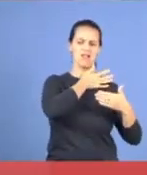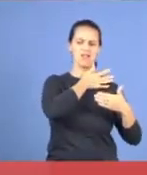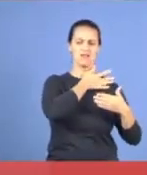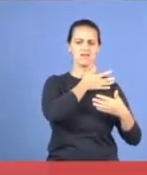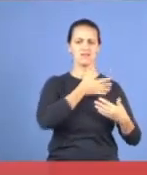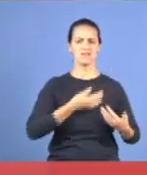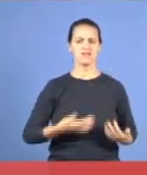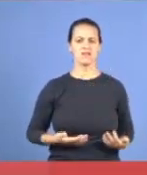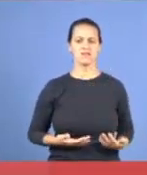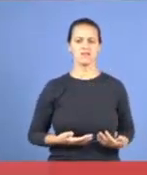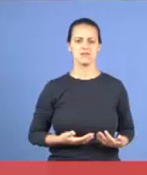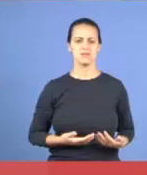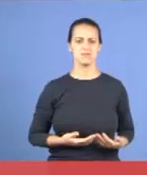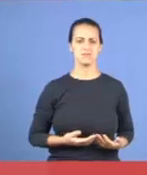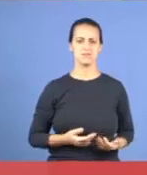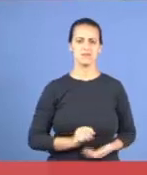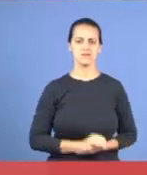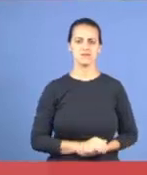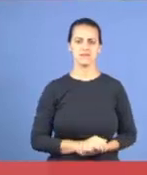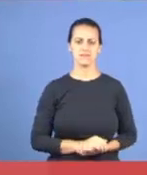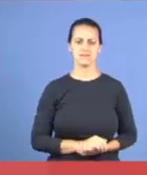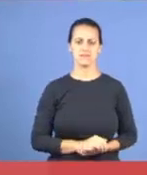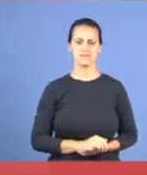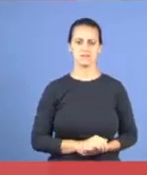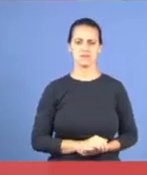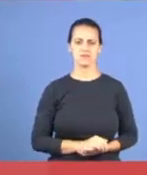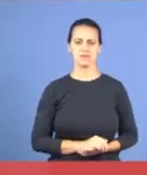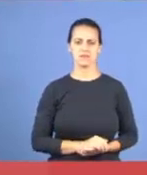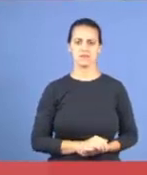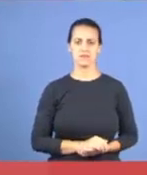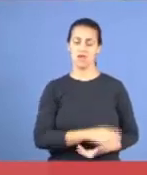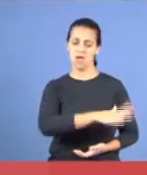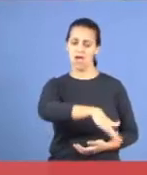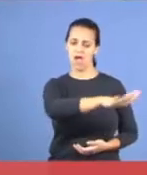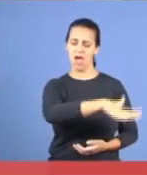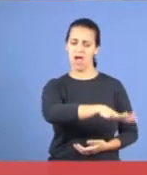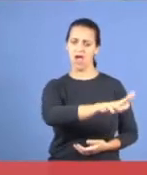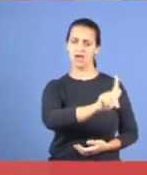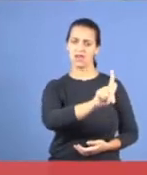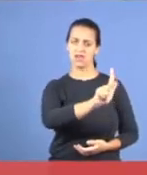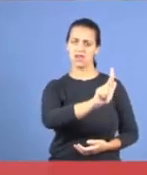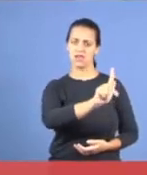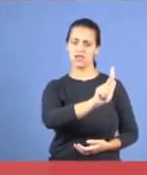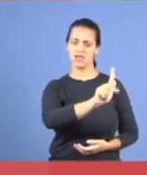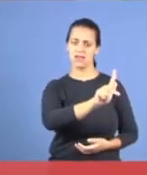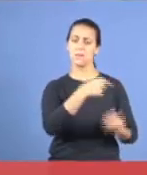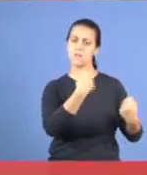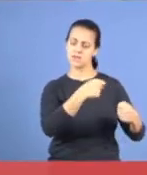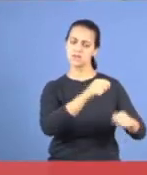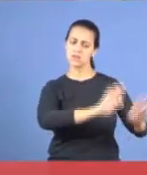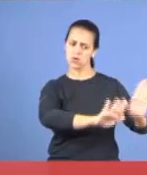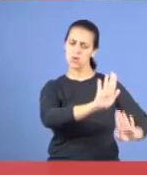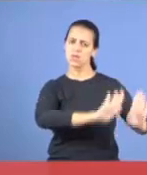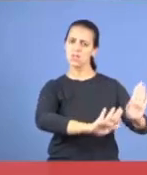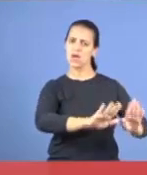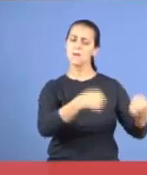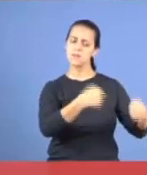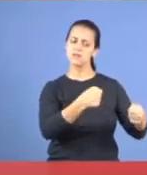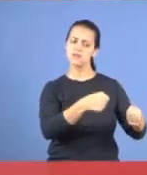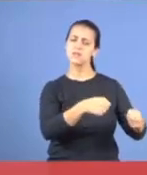a temor, então, a área de Valadares, tem que cuidar disso, tem que ver isso,